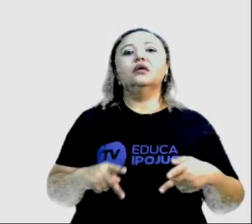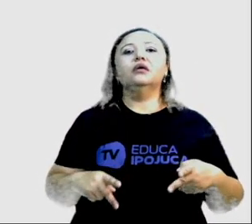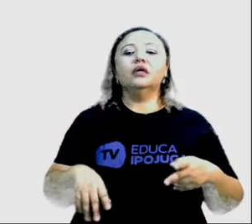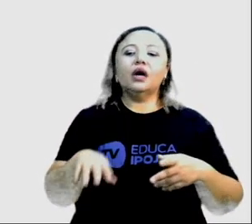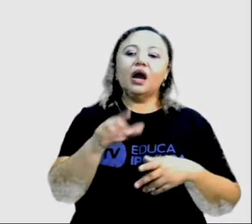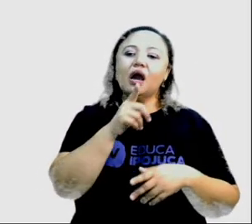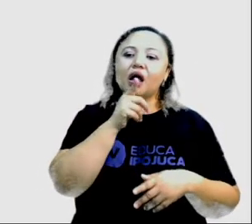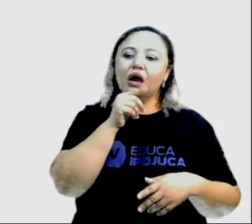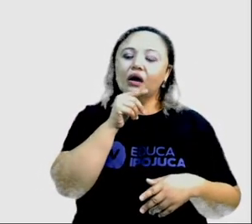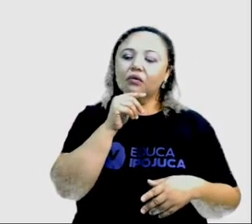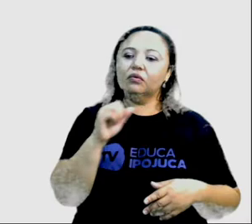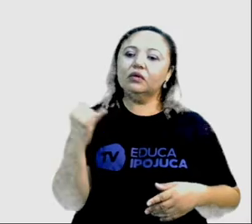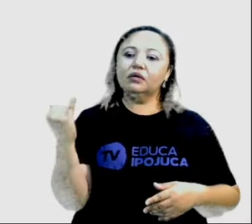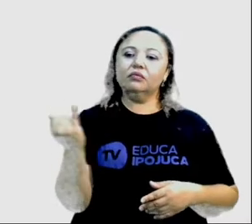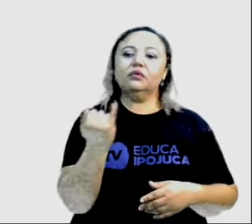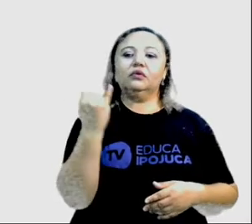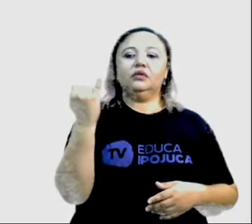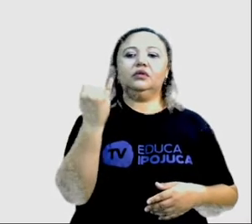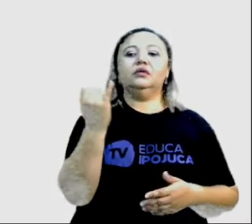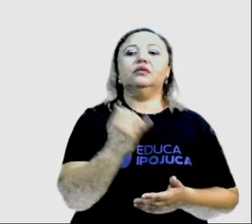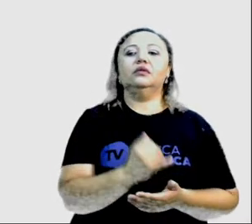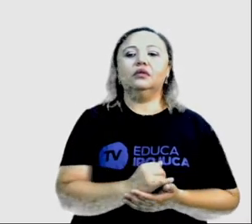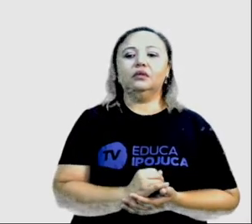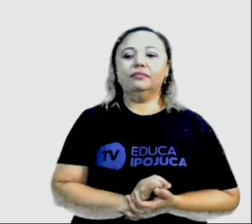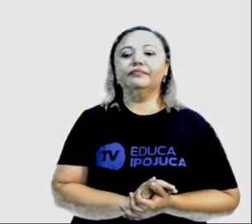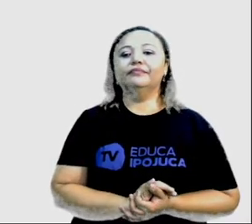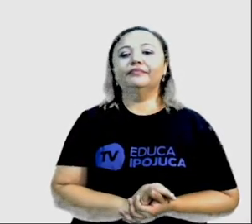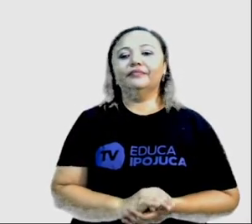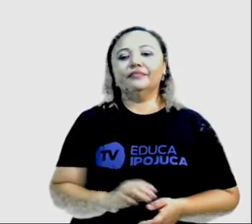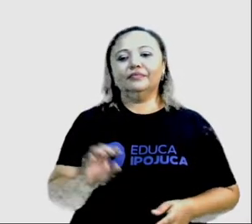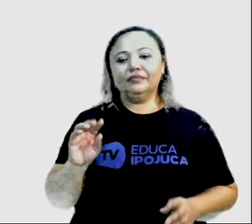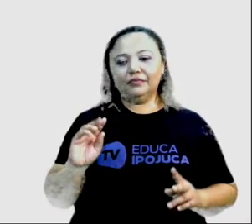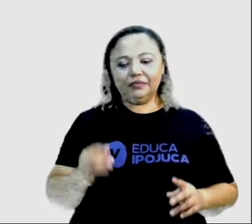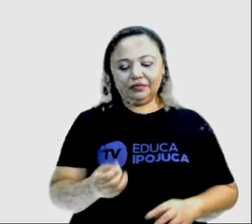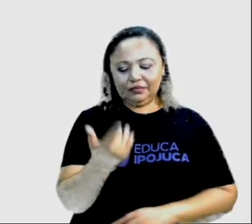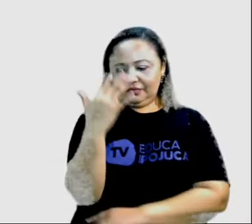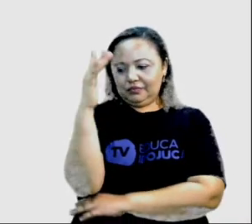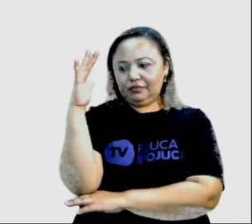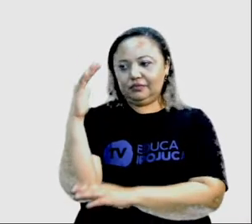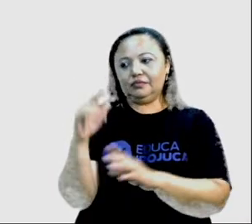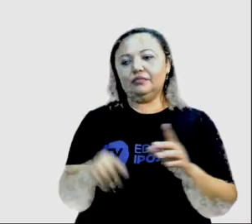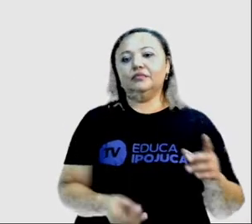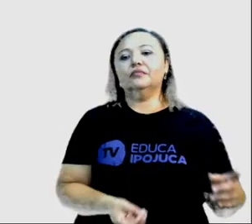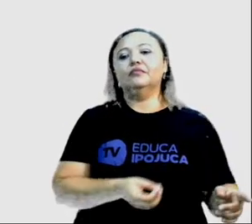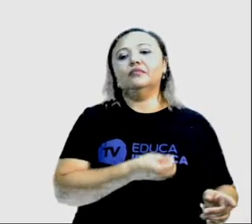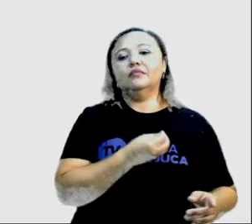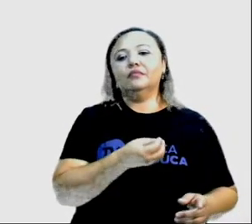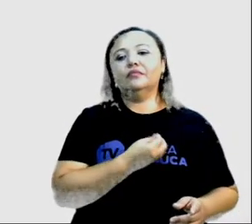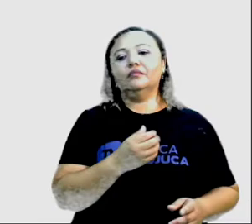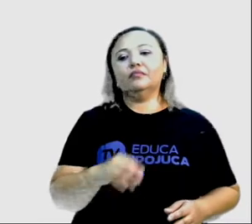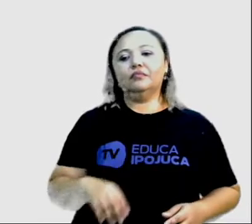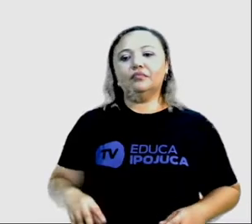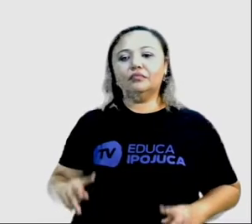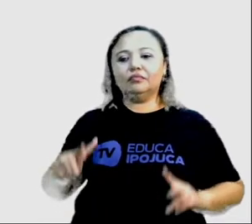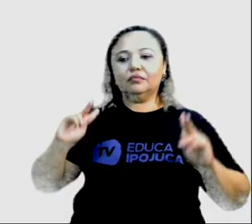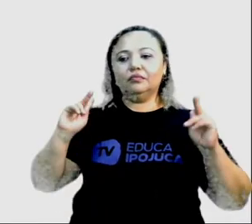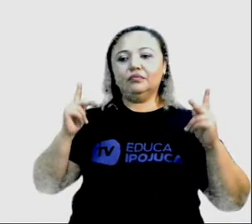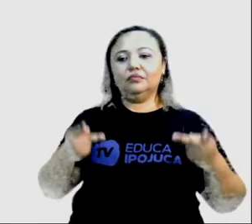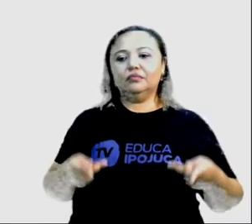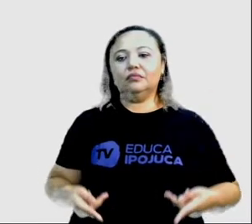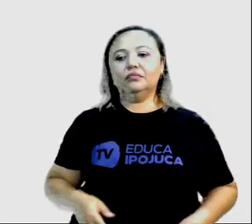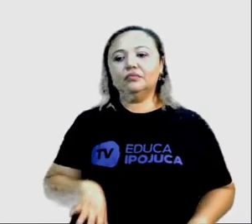a água também é um elemento essencial na vida das plantas e na vida dos seres